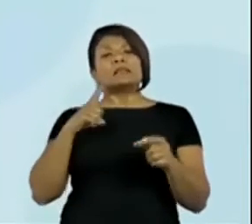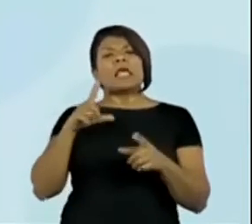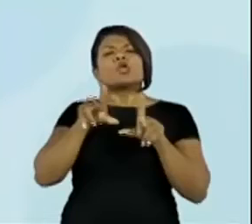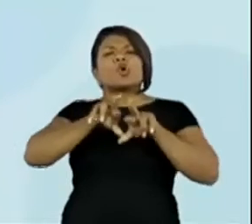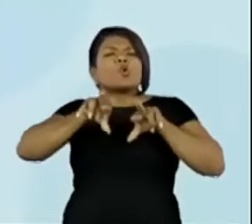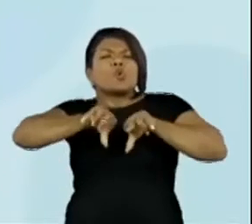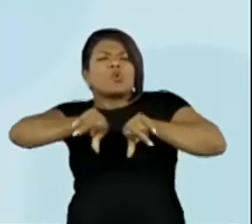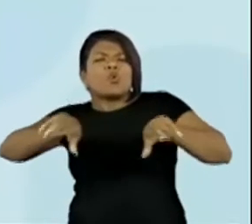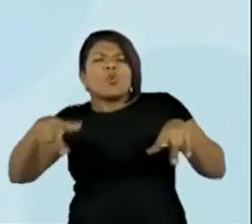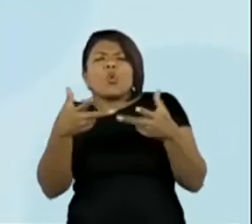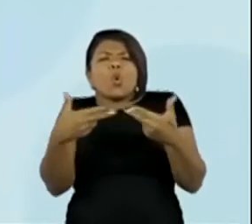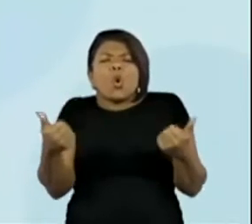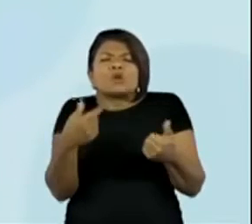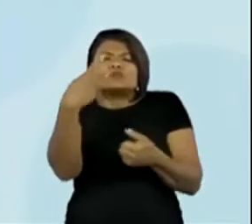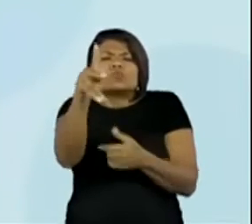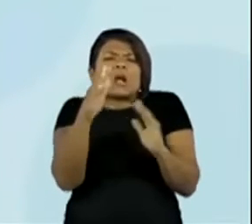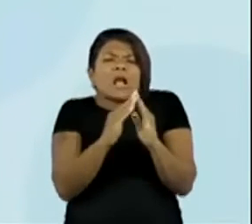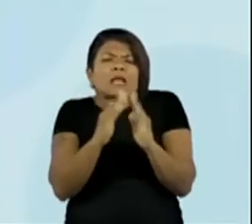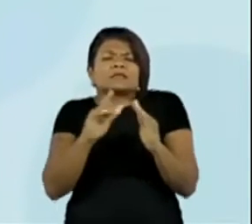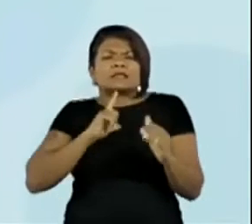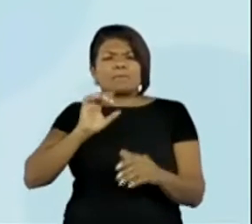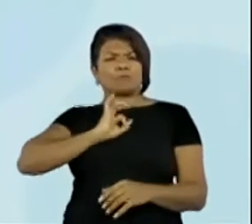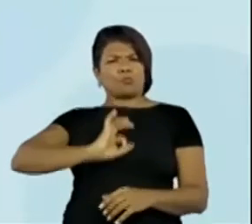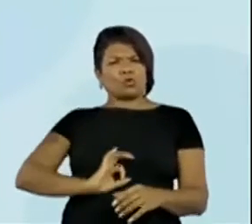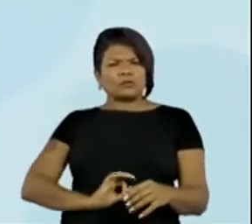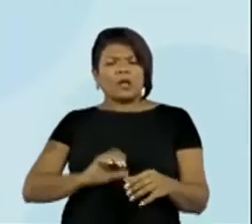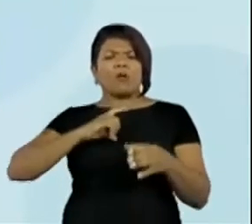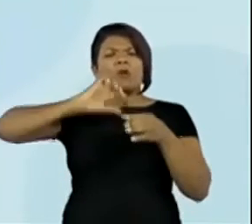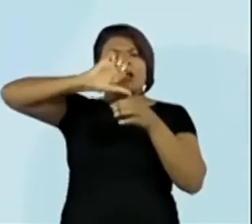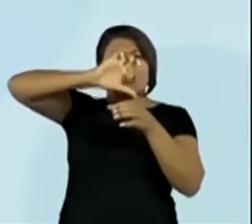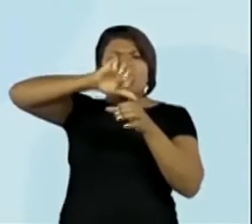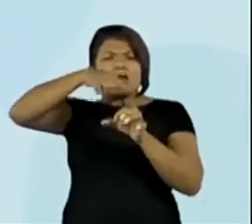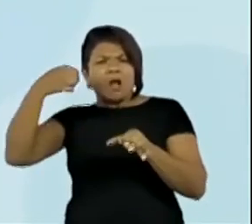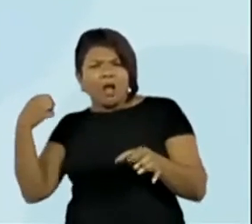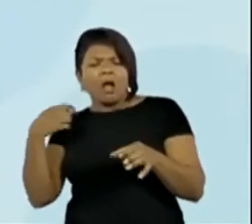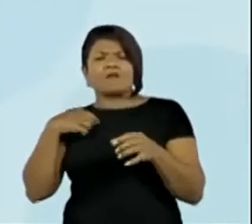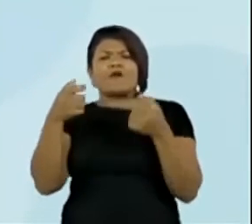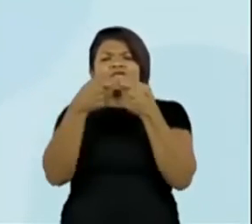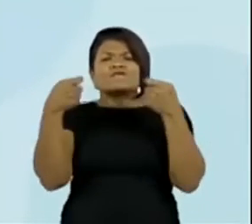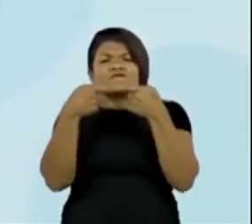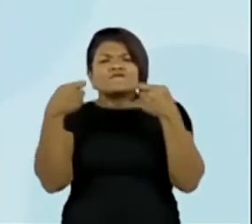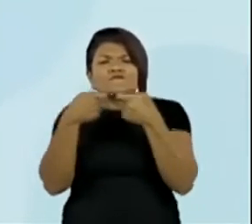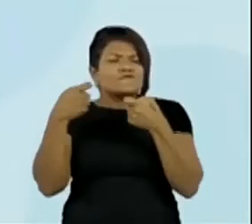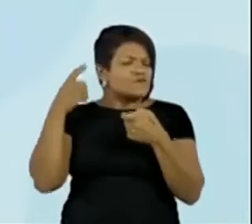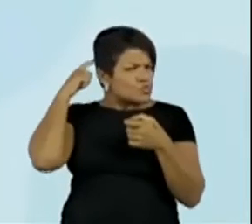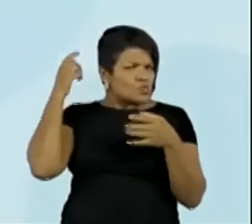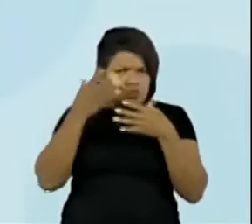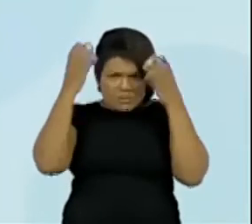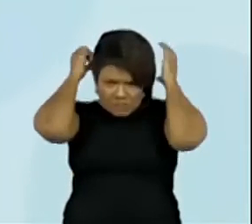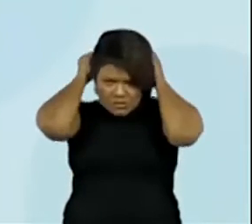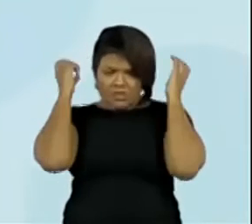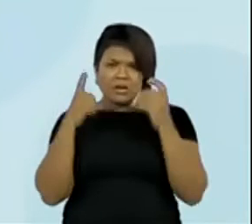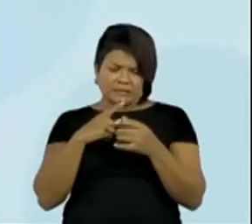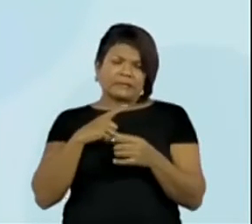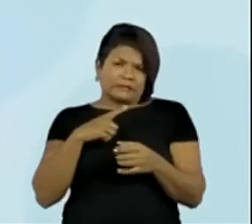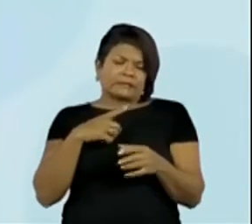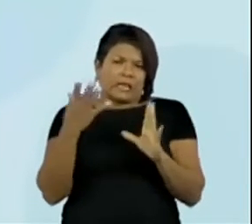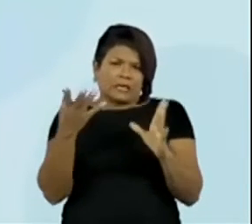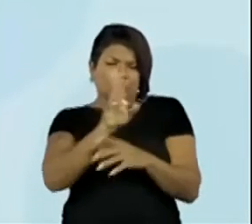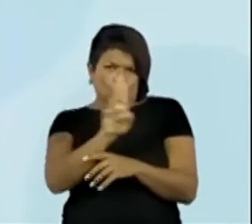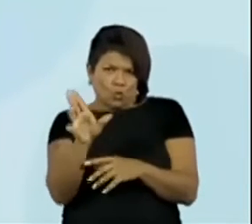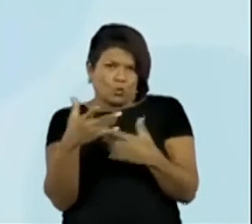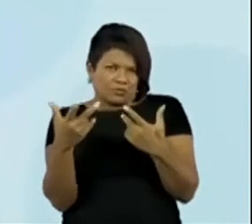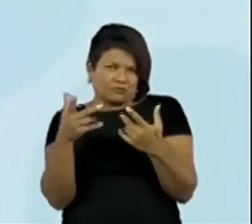Coisinhas para peças. Pode ser botão, tampinha de garrafa, frustro de cabelo, chiquinha, né? Que tem alguns lugares que falam que é